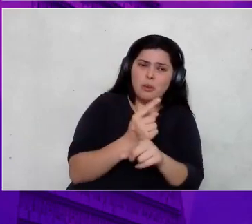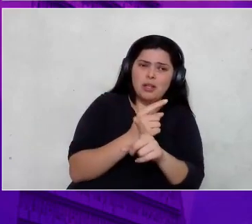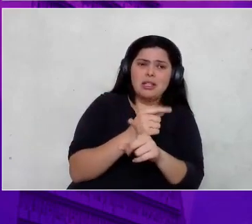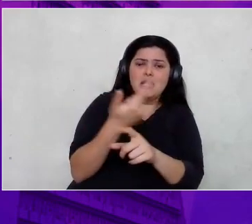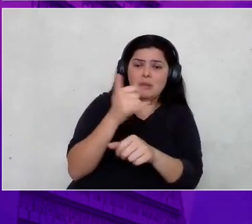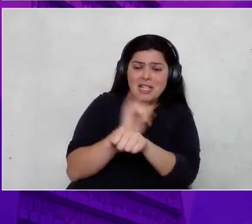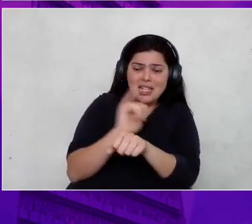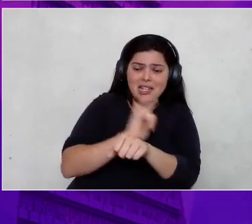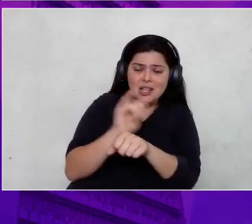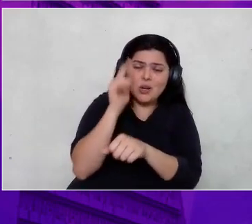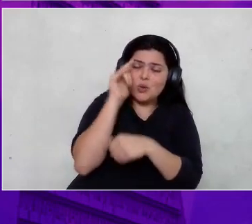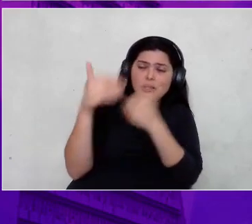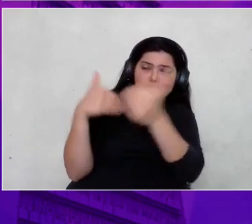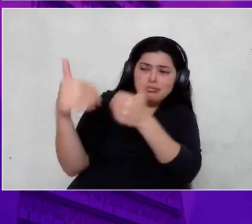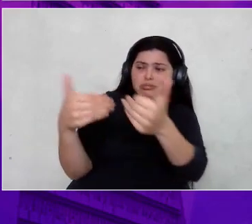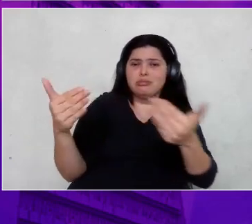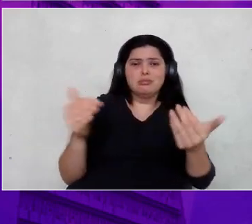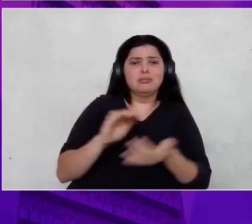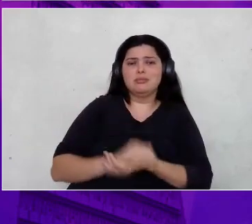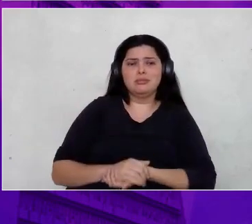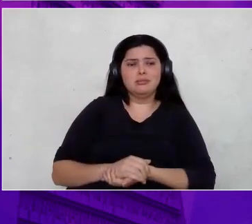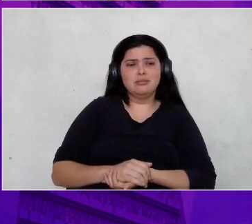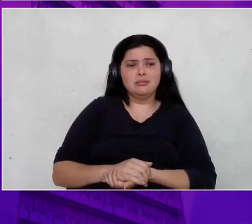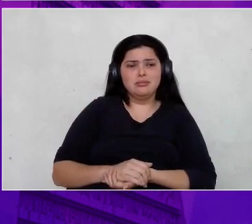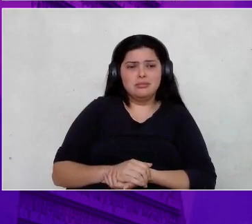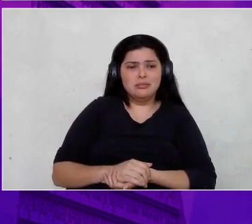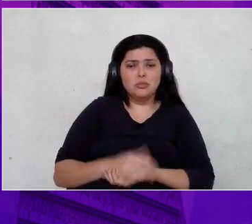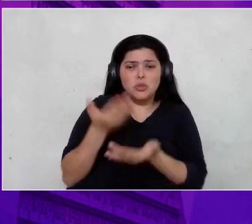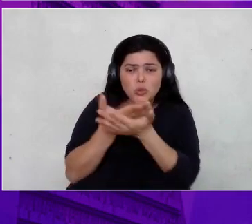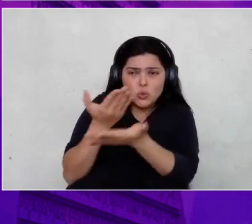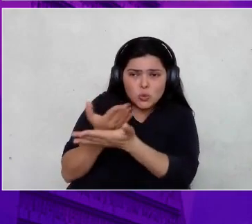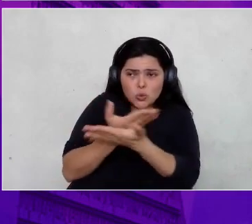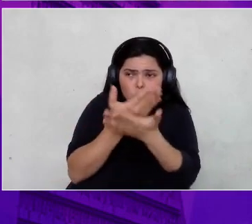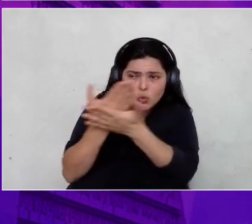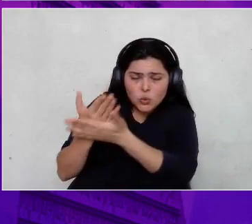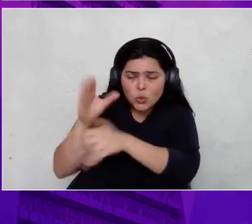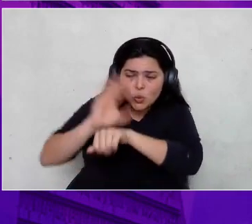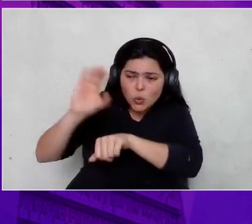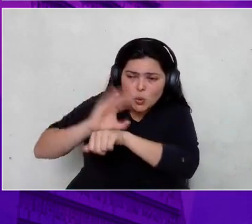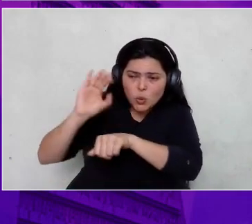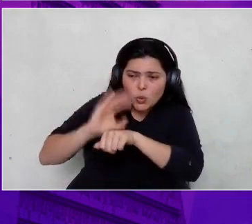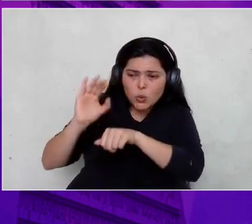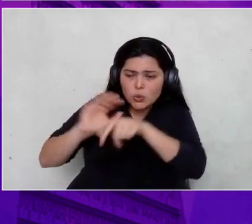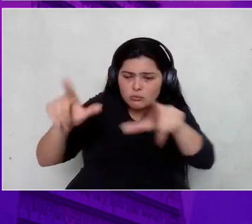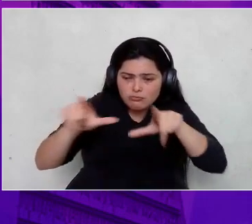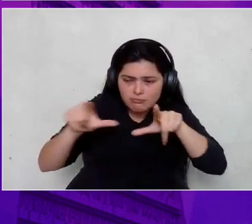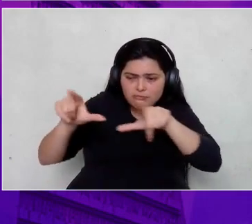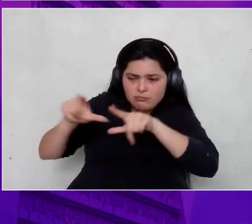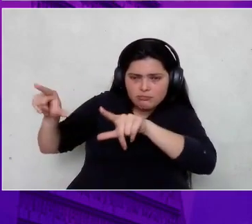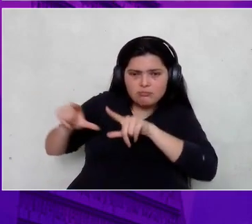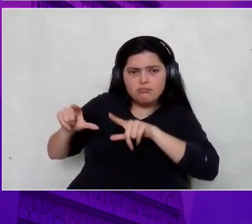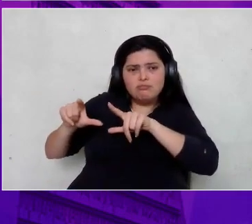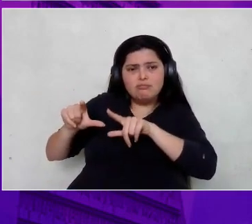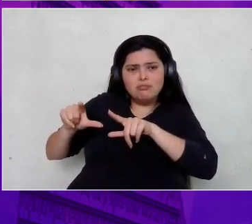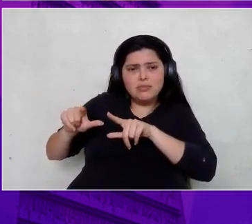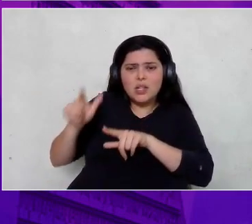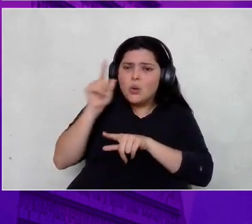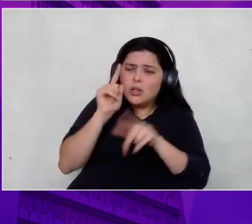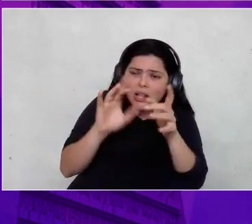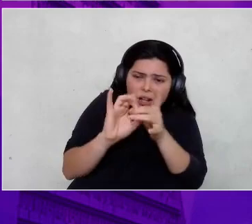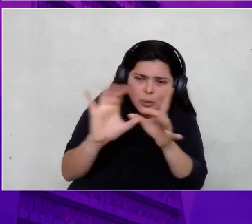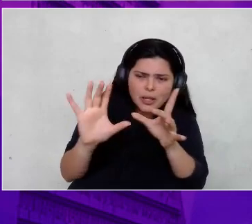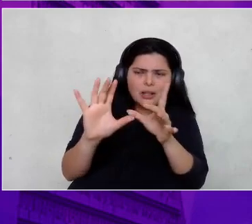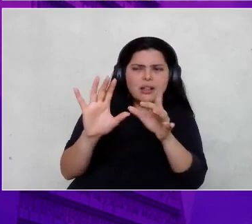nenhum. Então, se você está estudando, se você está fazendo curso, se você está se certificando e está preso, talvez você esteja no Mar